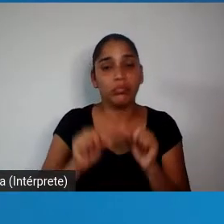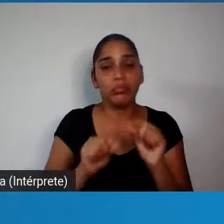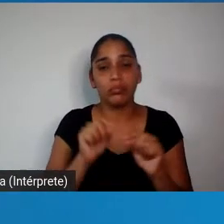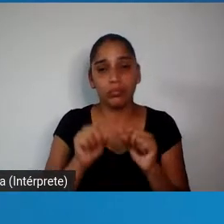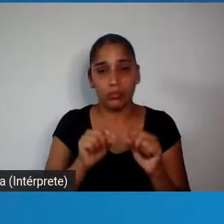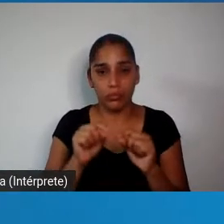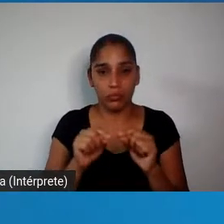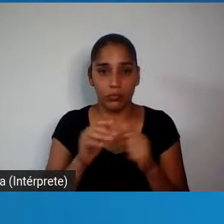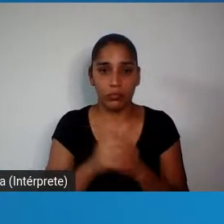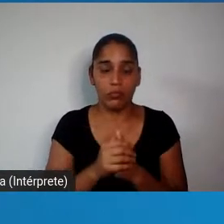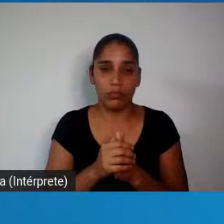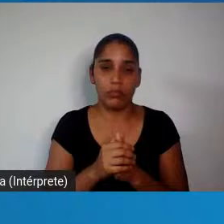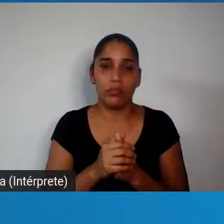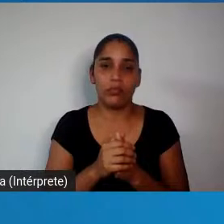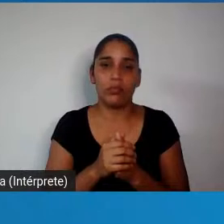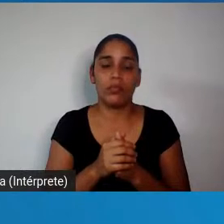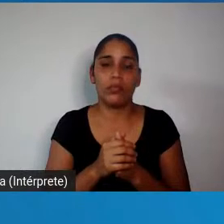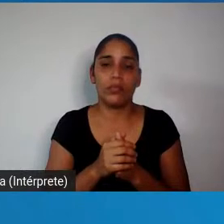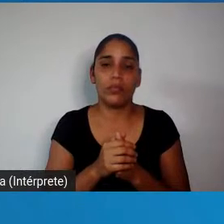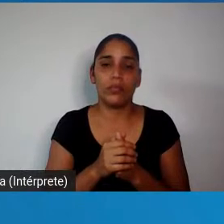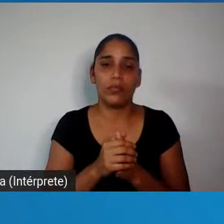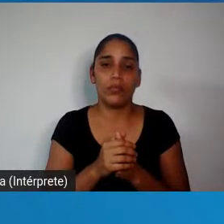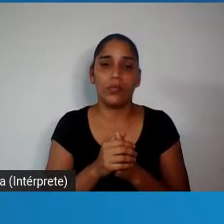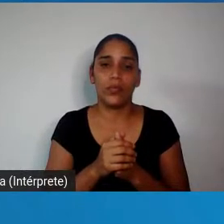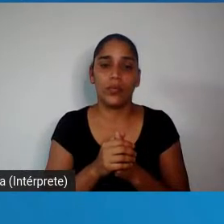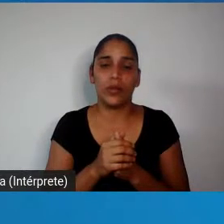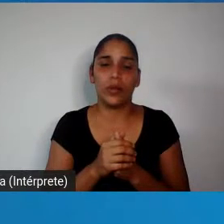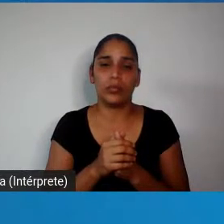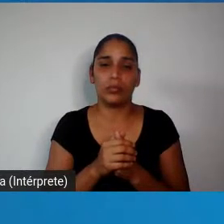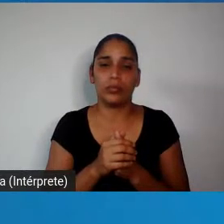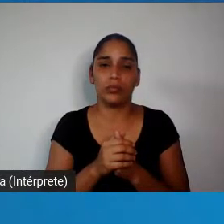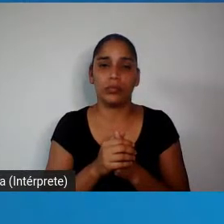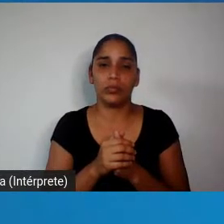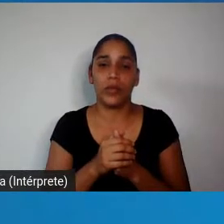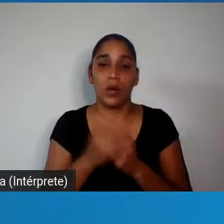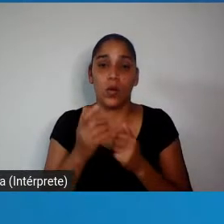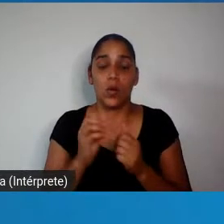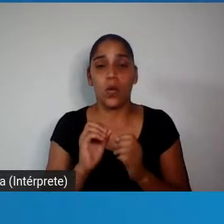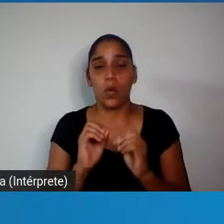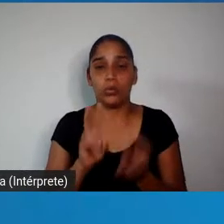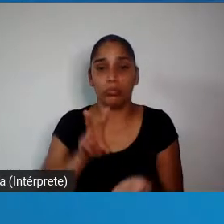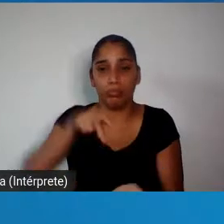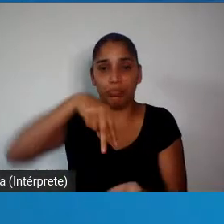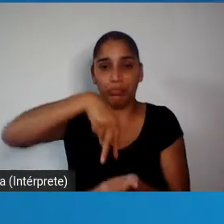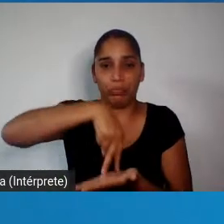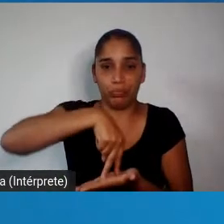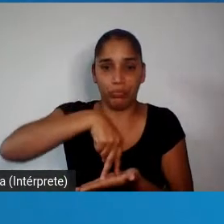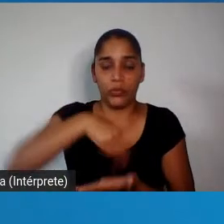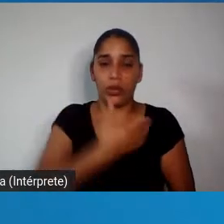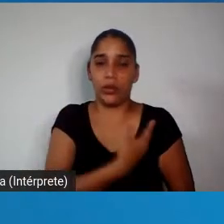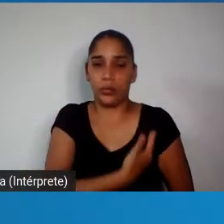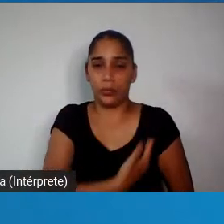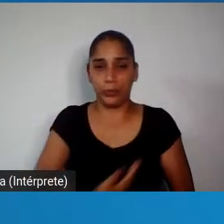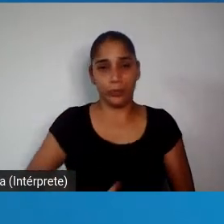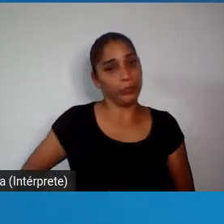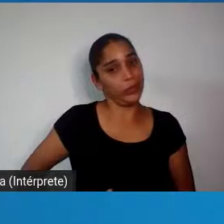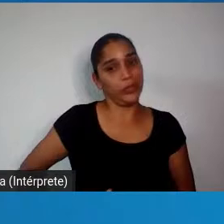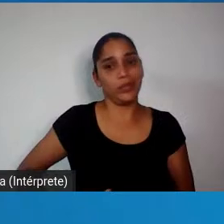liderado pela insanidade e incompetência e postura criminosa do presidente, o governo federal